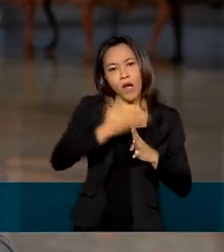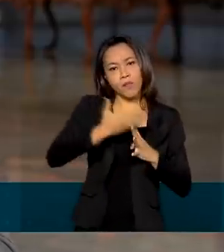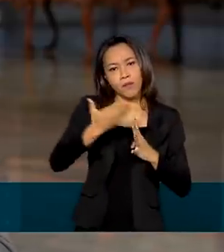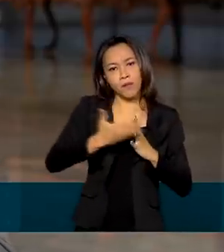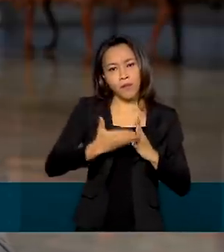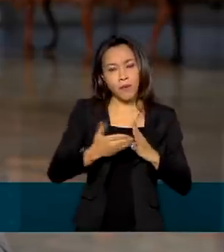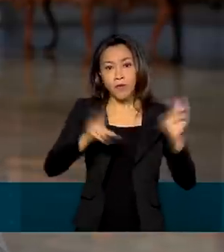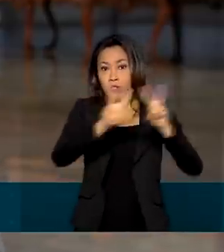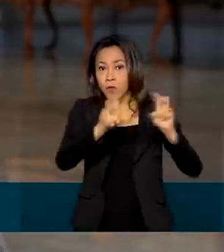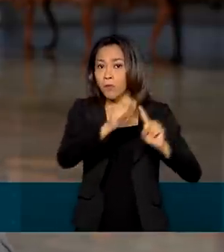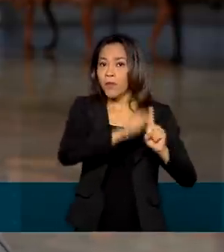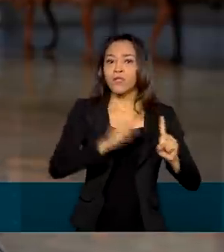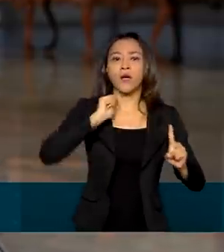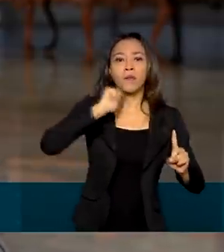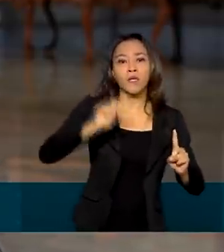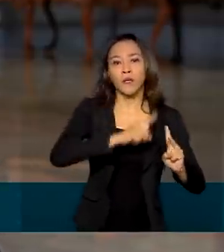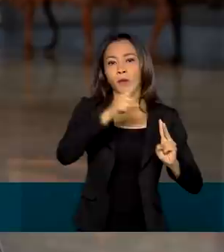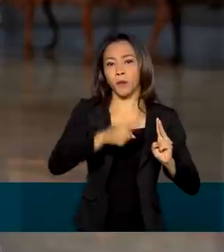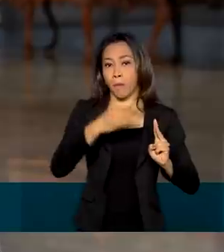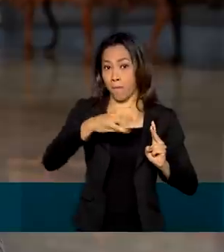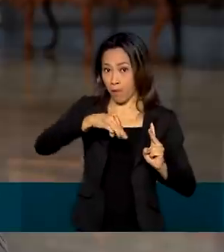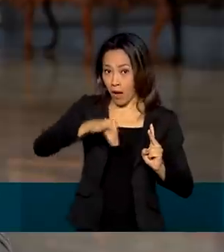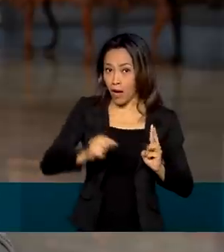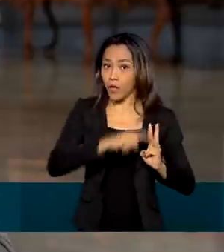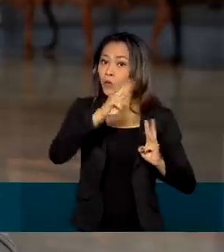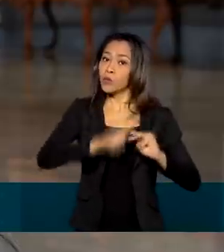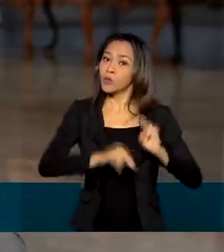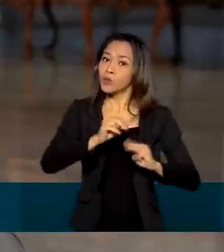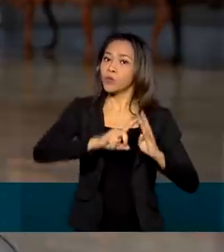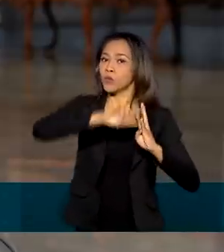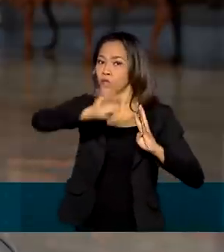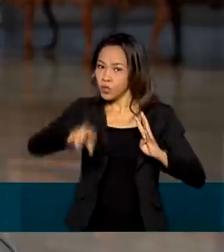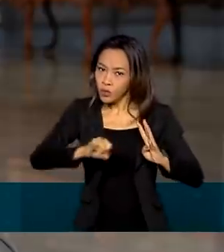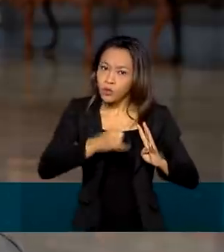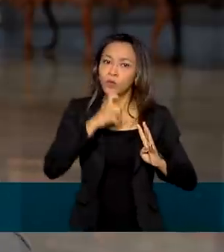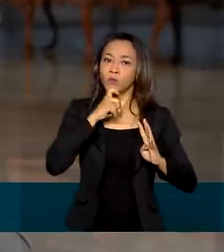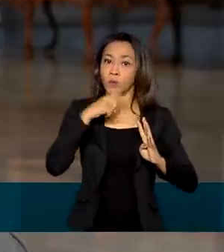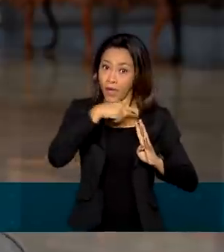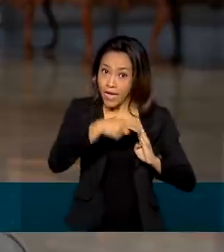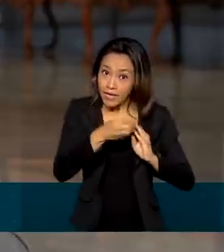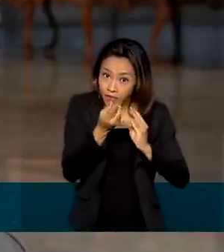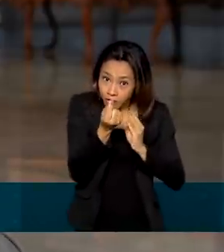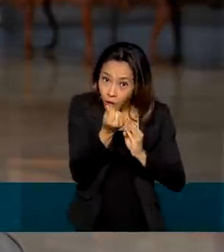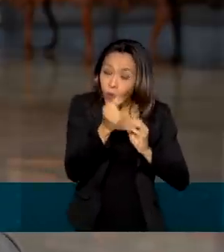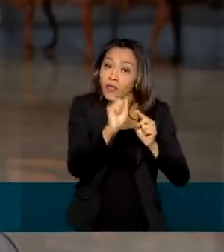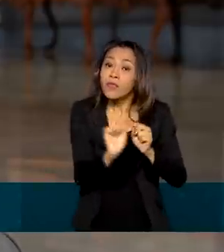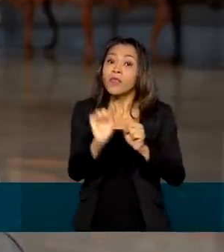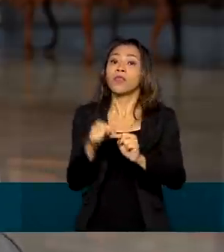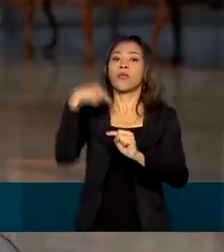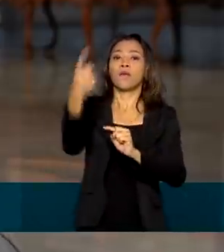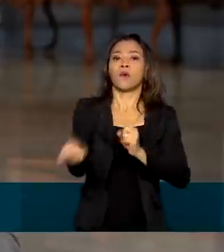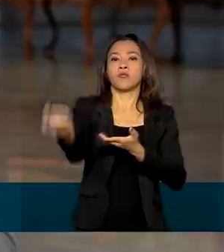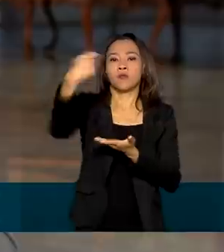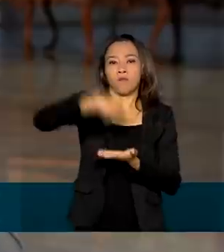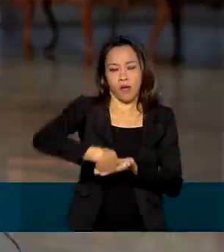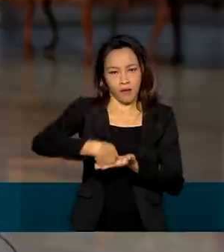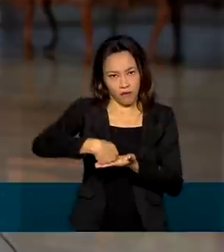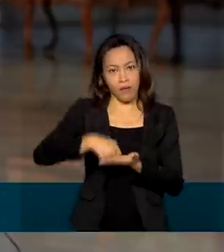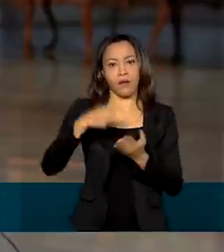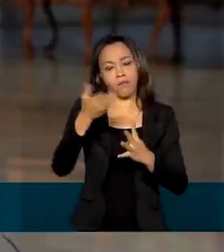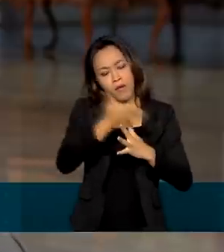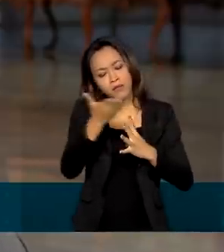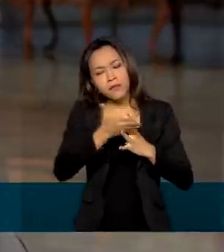referentes aos meses de abril, maio, junho e julho. Eles podem pagar esse valor depois, desde que a última data, de forma